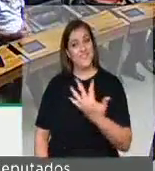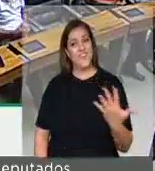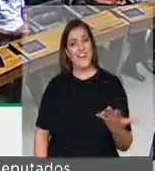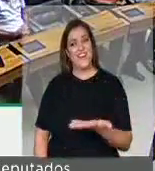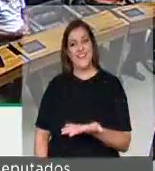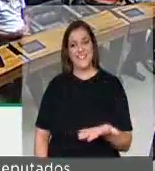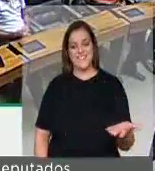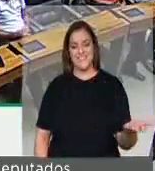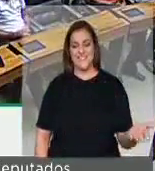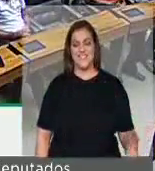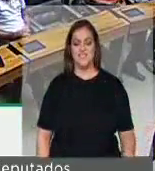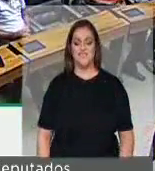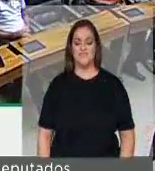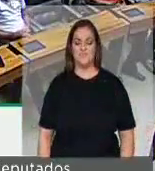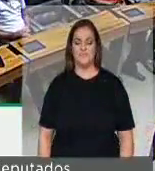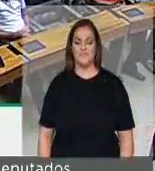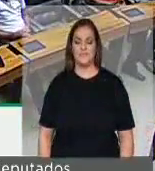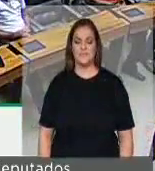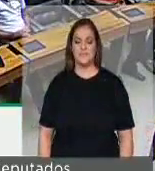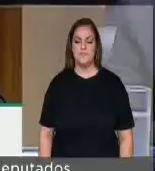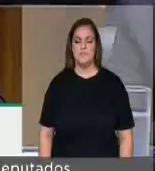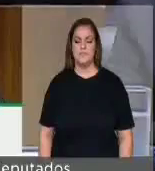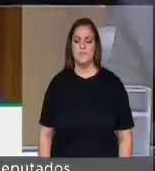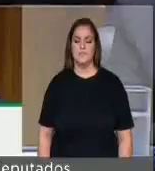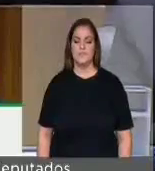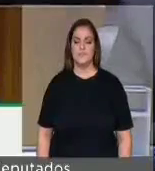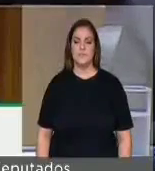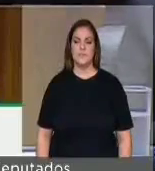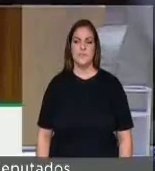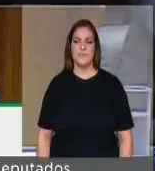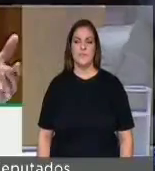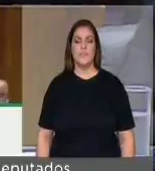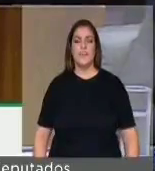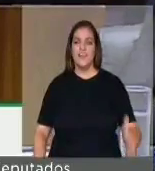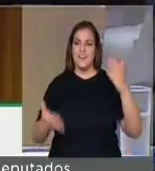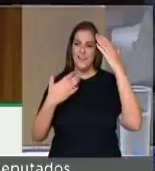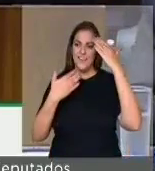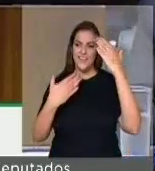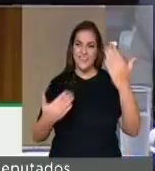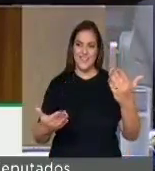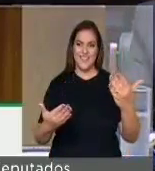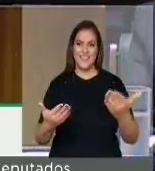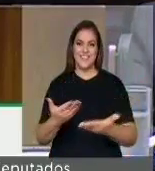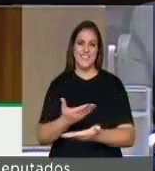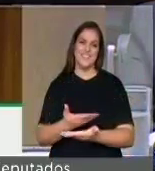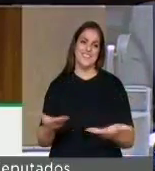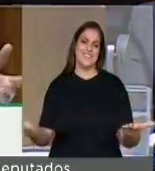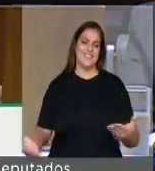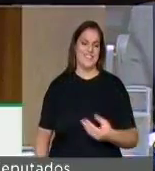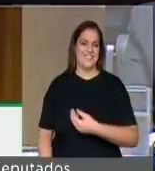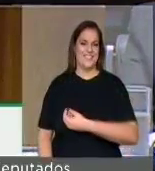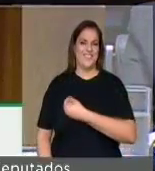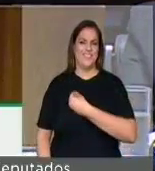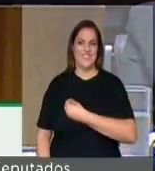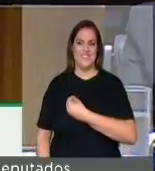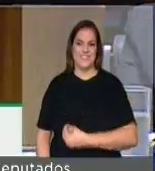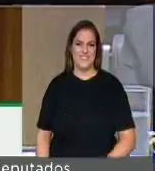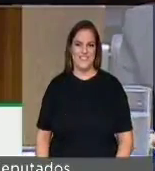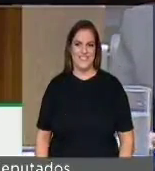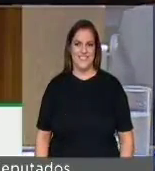que vieram aqui prestigiar, agradecer realmente a cada um de vocês pelo brilho que tem demonstrado.